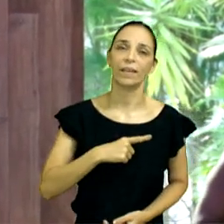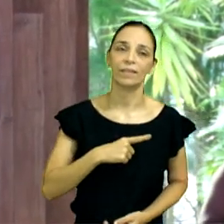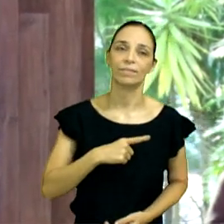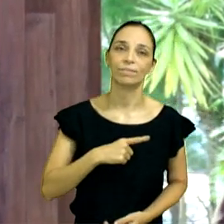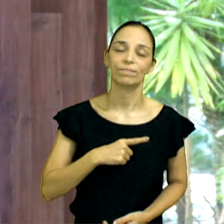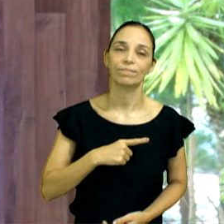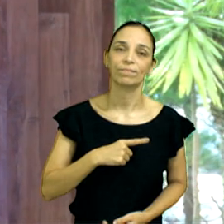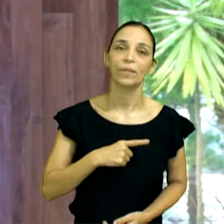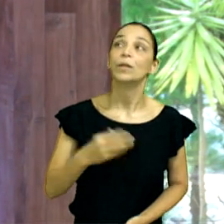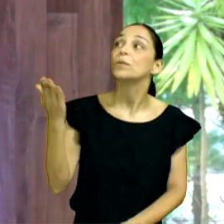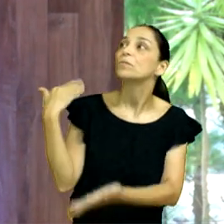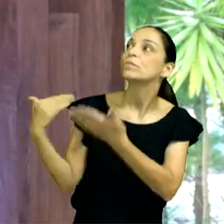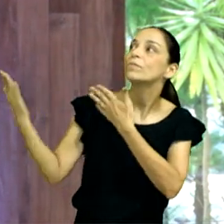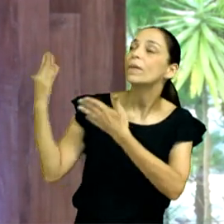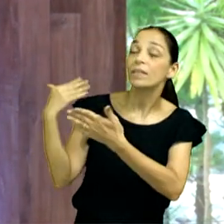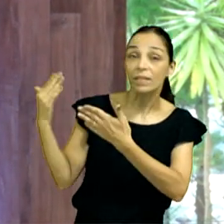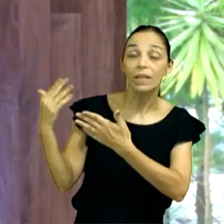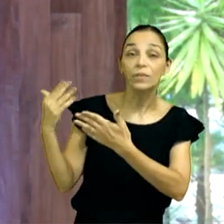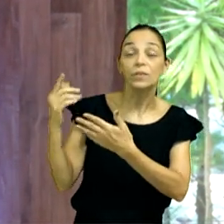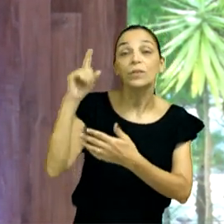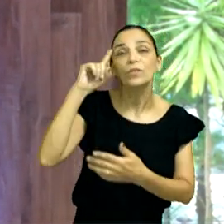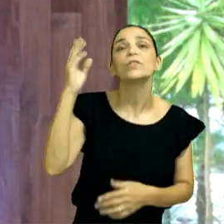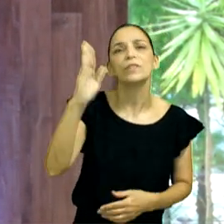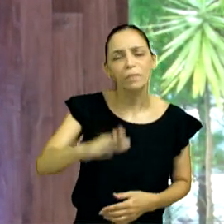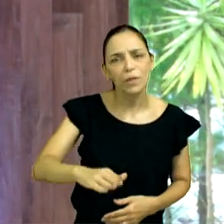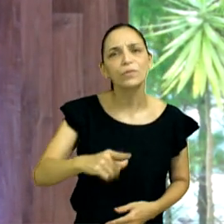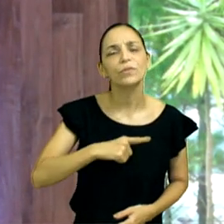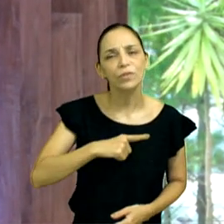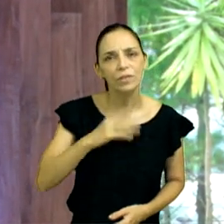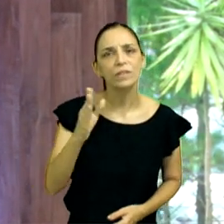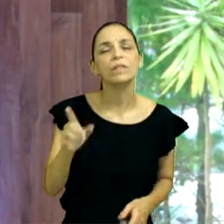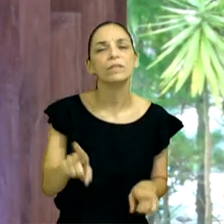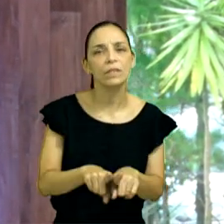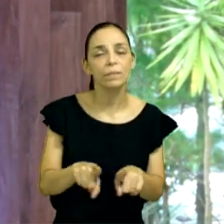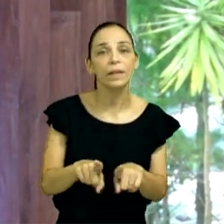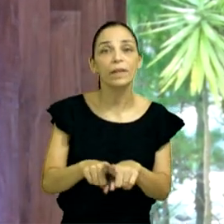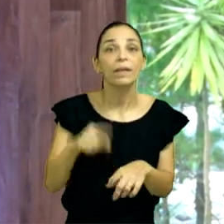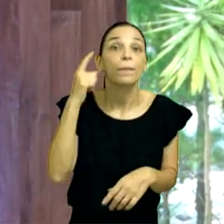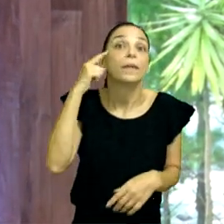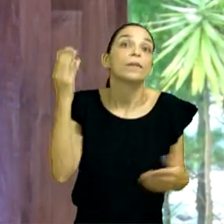Eles viviam dias maus naquele momento, imagina hoje como não está.